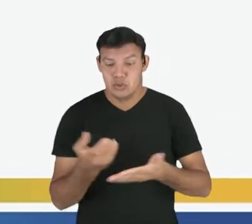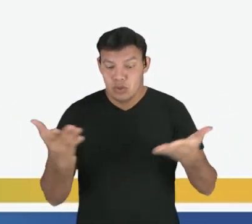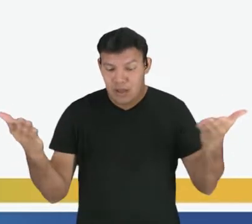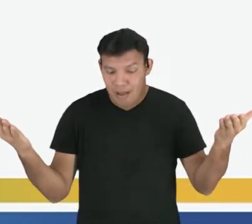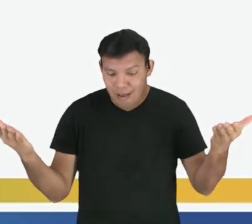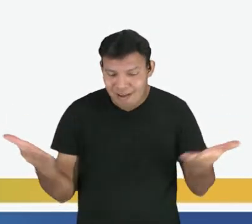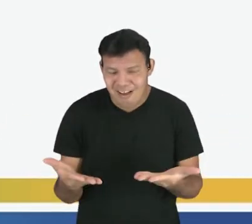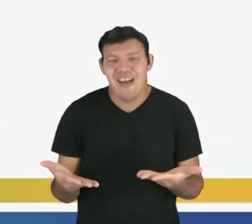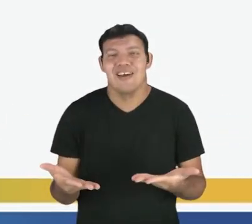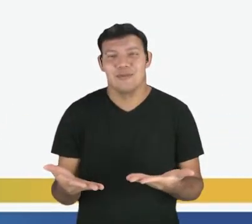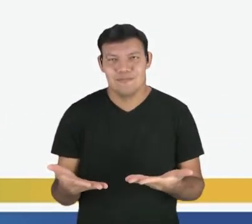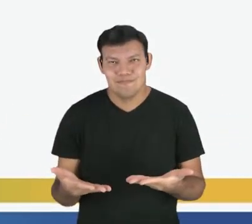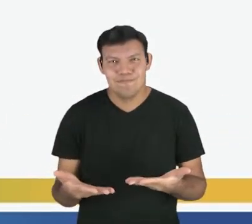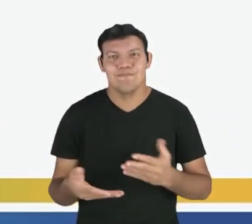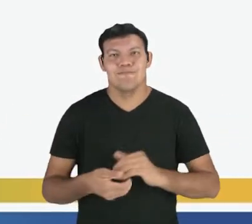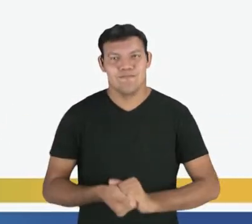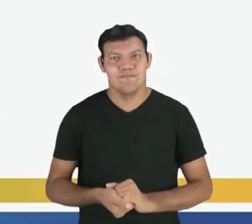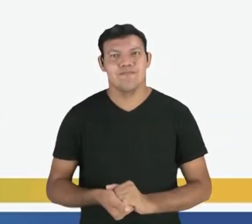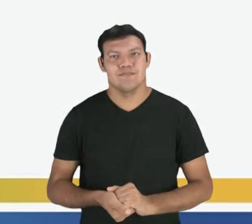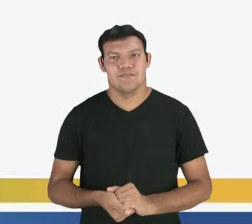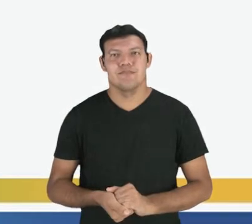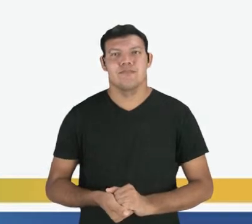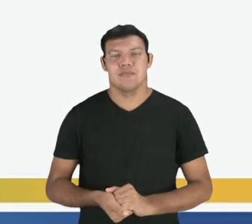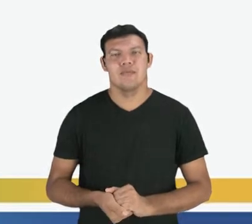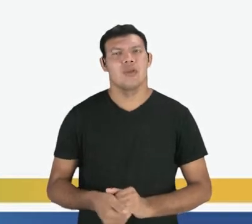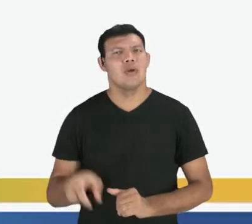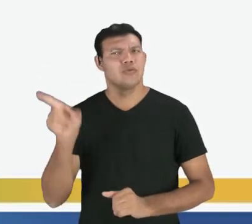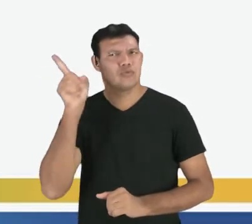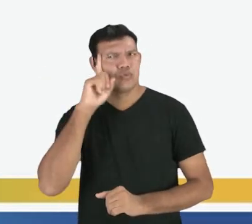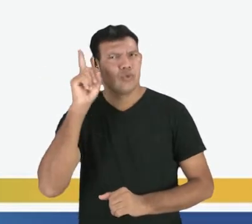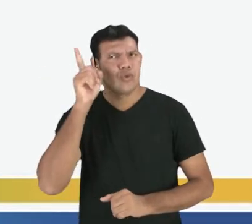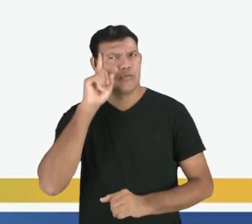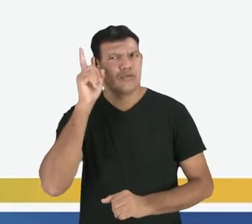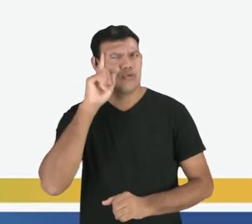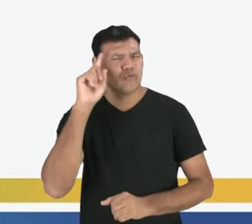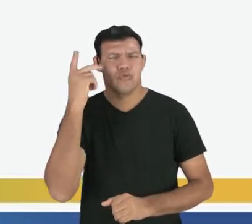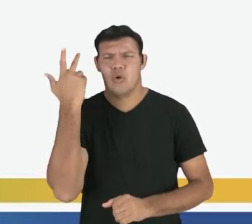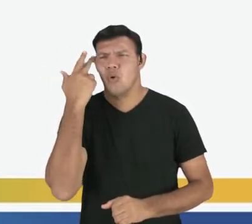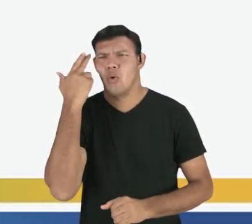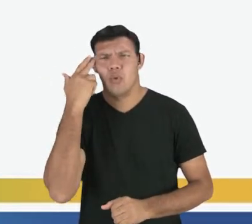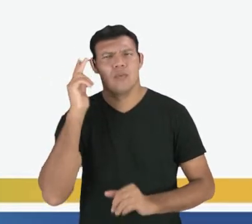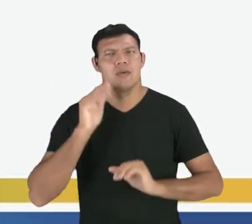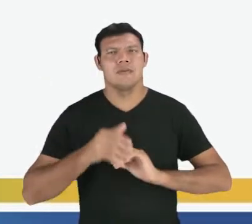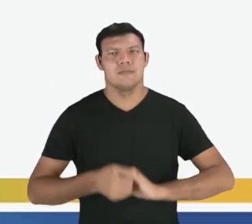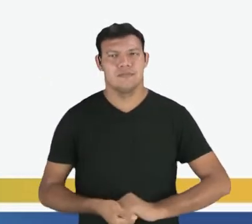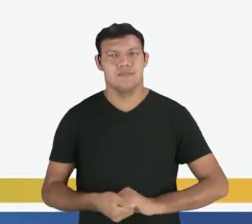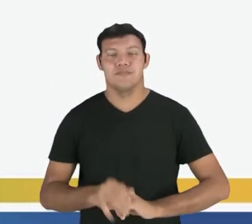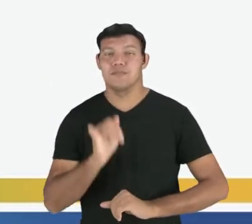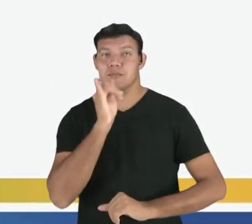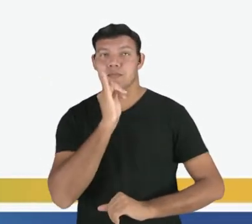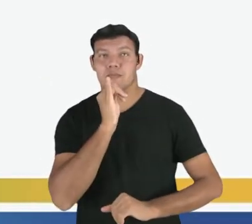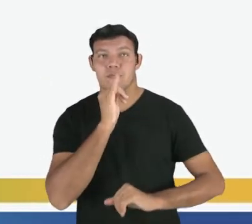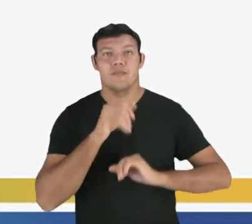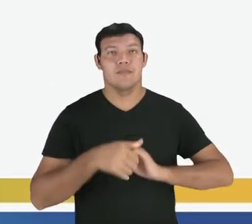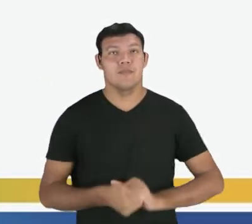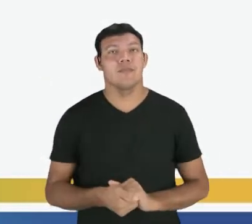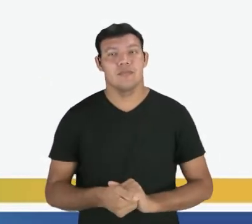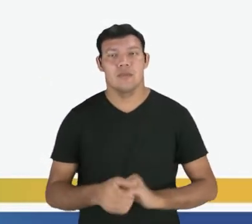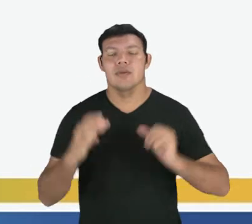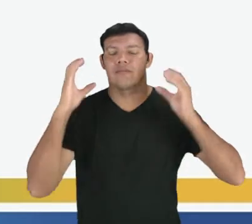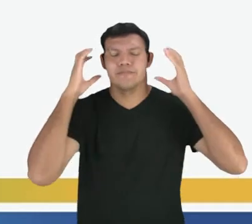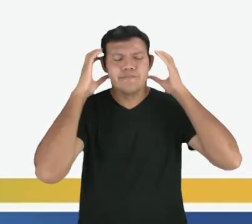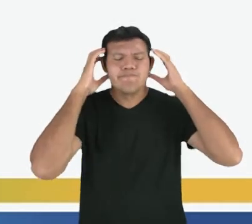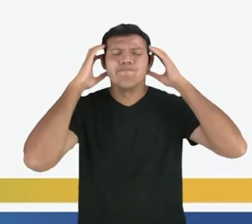exato momento ou que acontece habitualmente, é comum acontecer. Olhem um exemplo, eu ouço